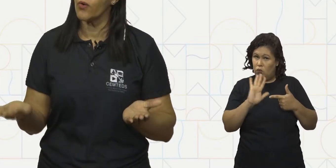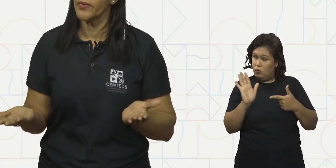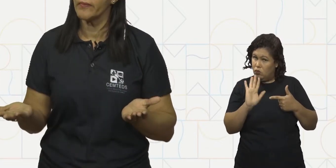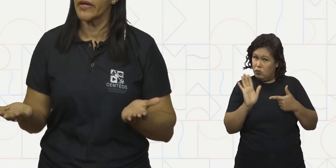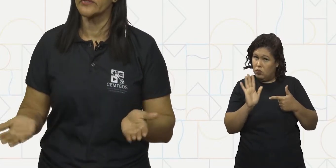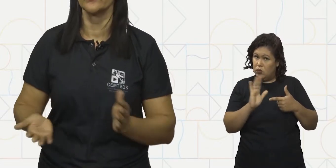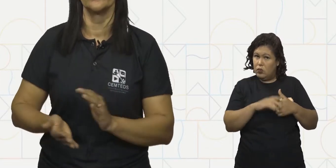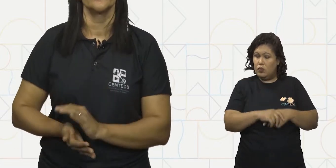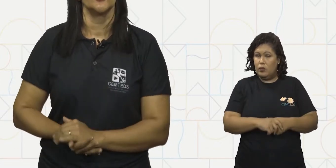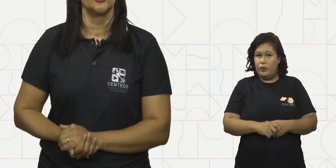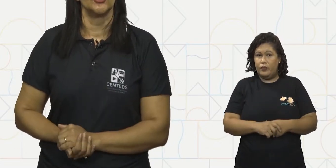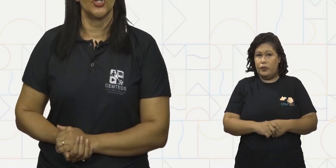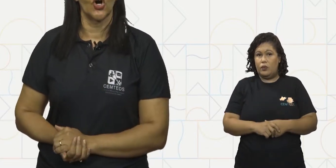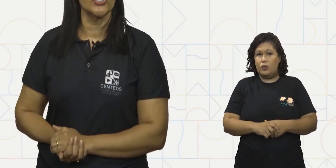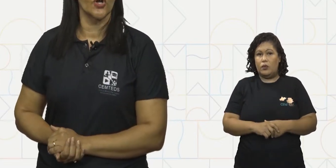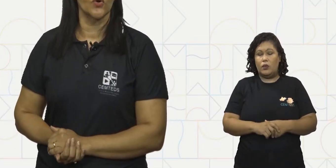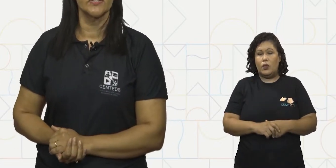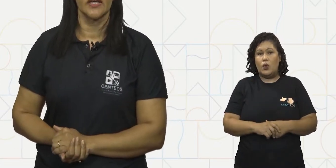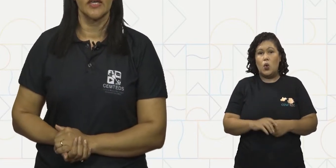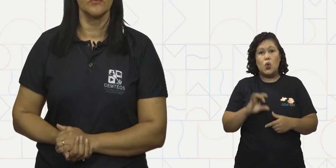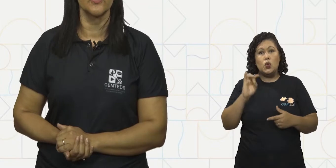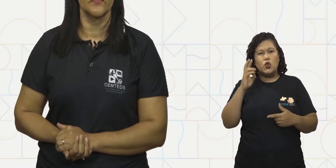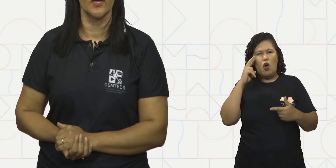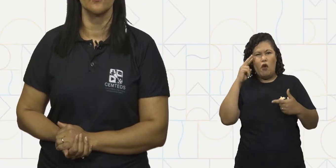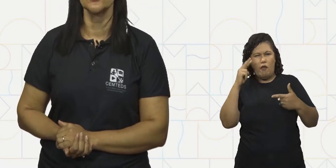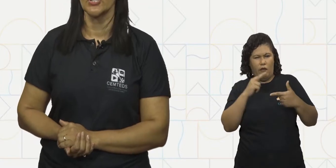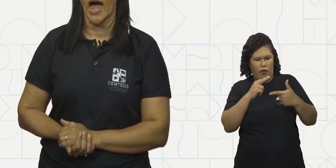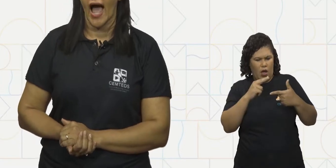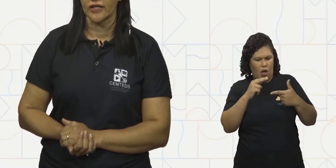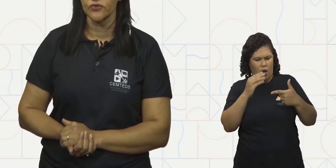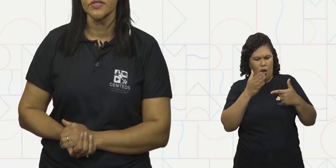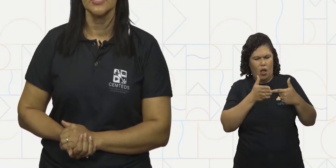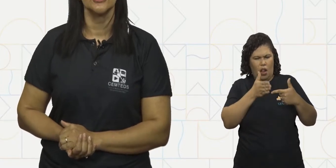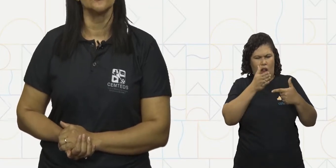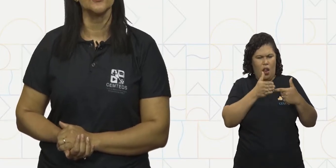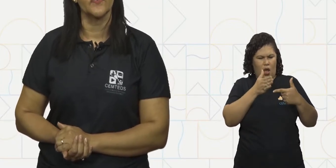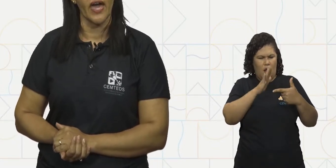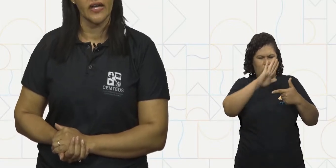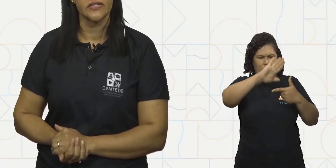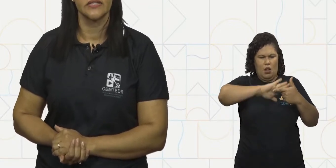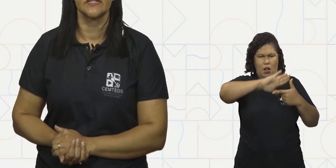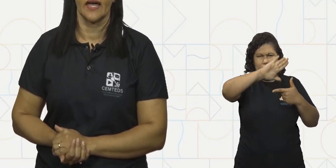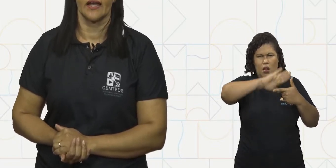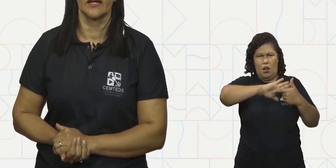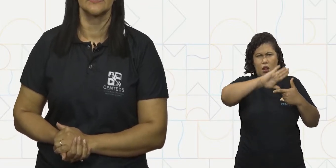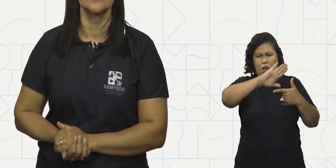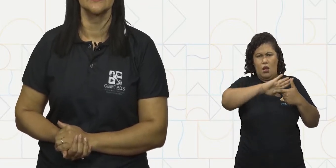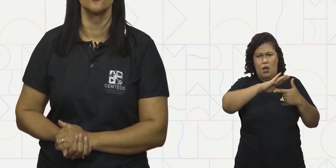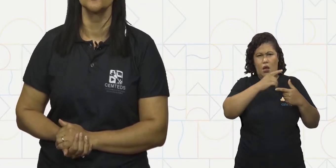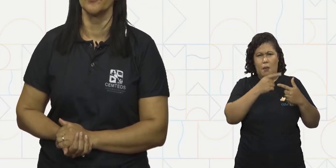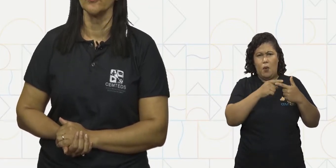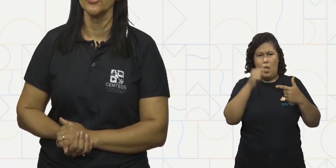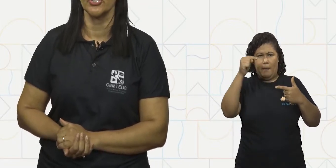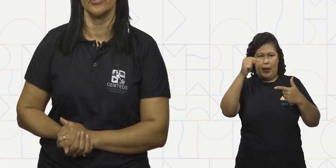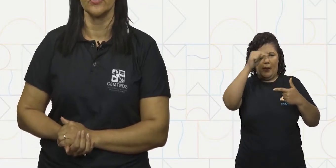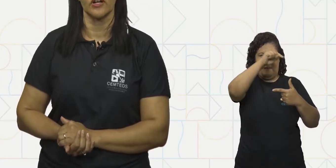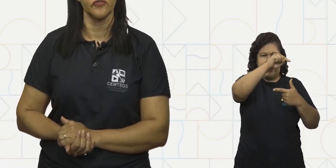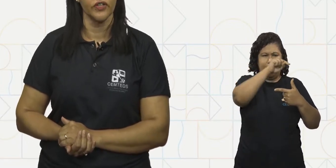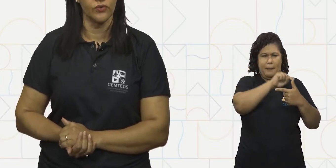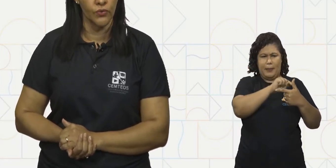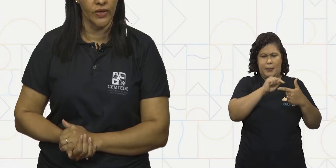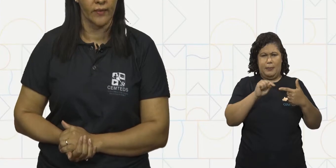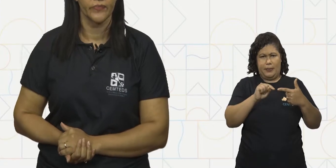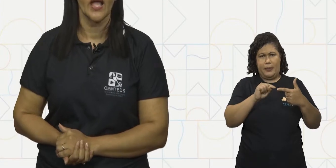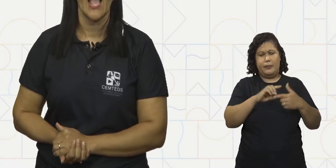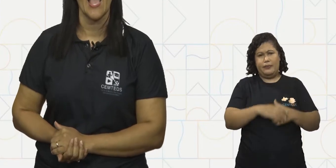e comprimento. Nós só conseguimos ver os lados e os vértices dela, que são os pontinhos